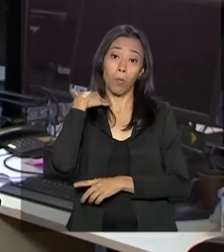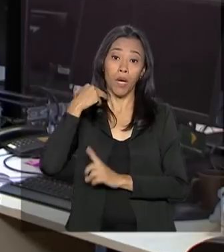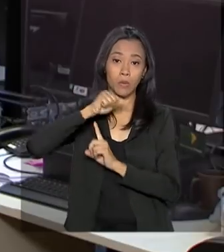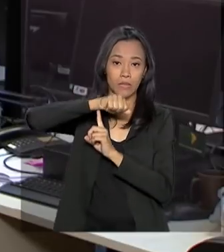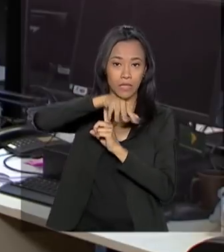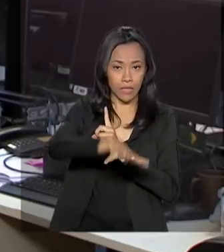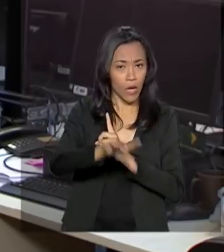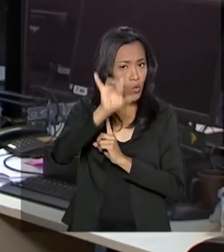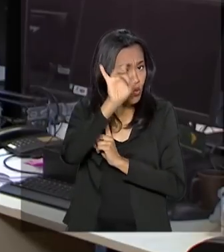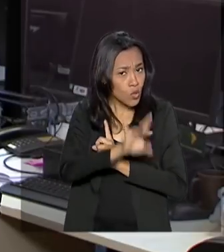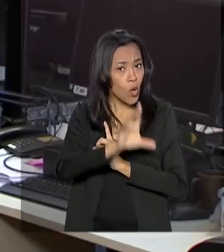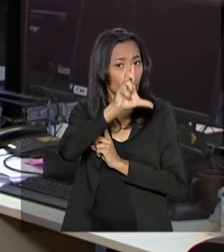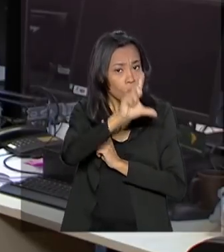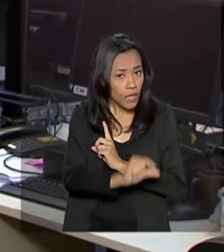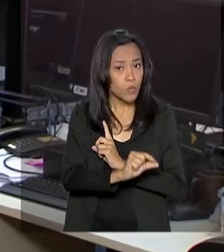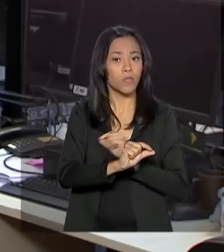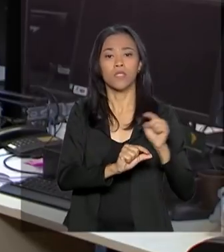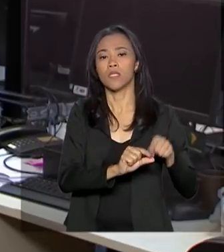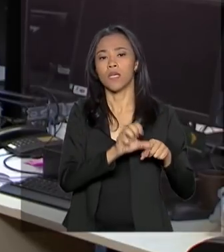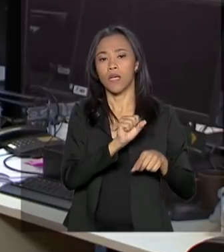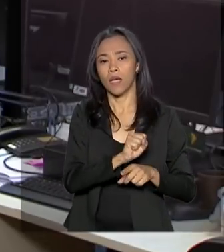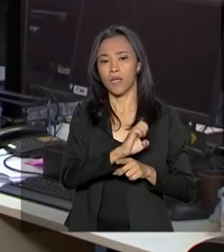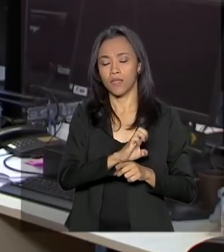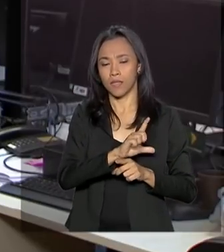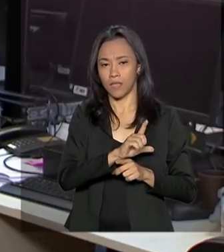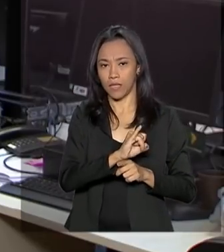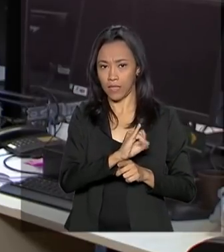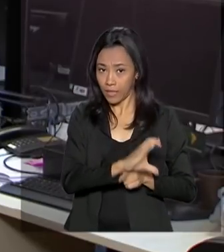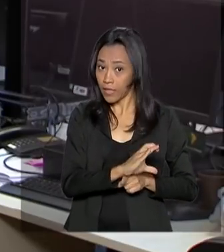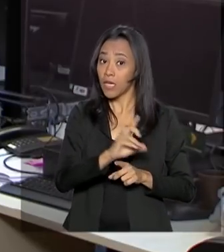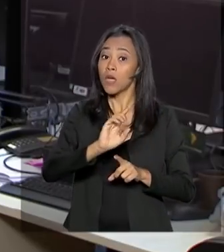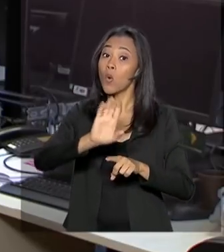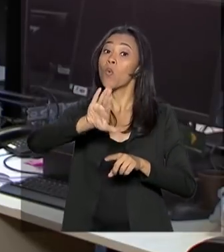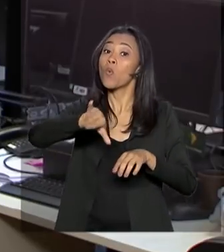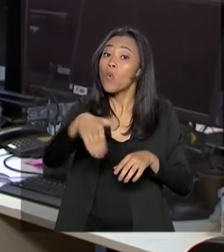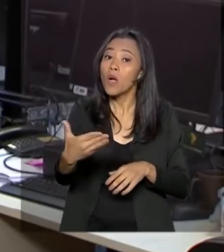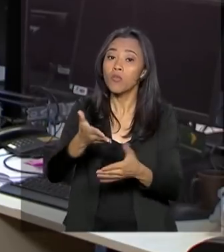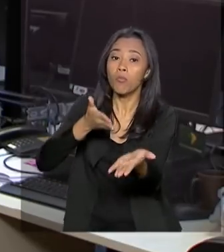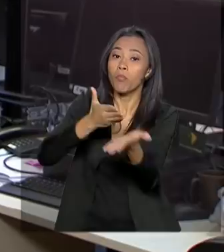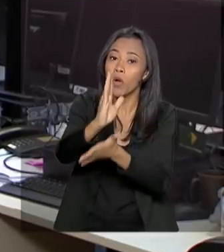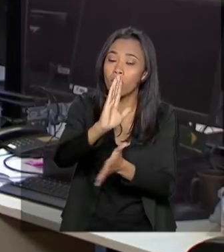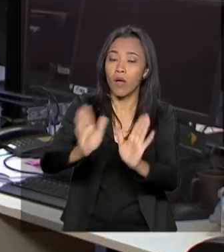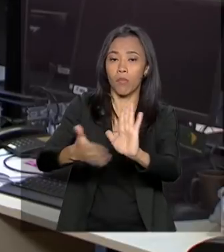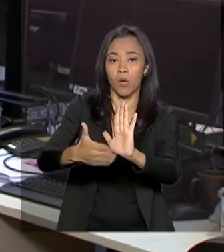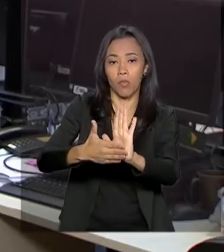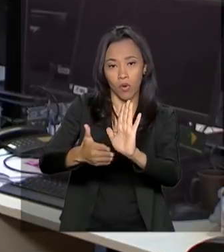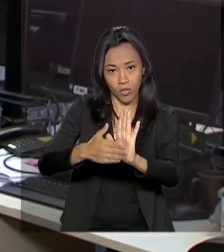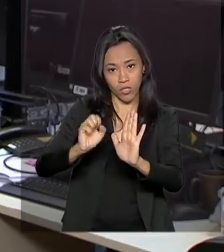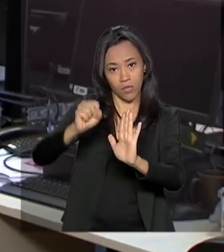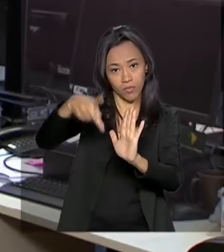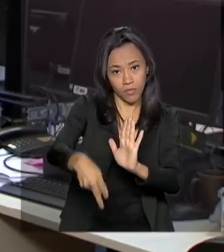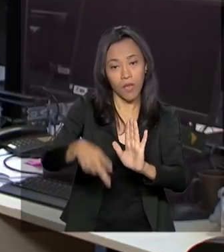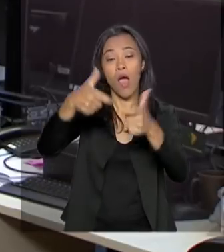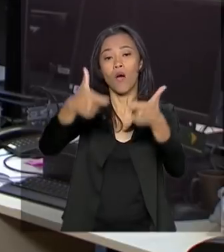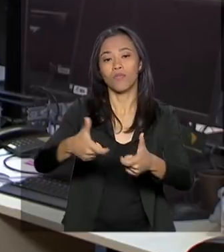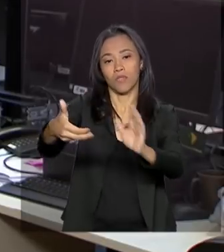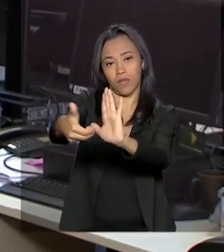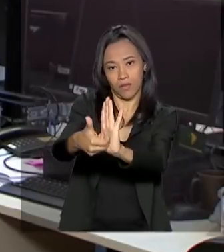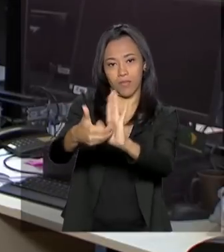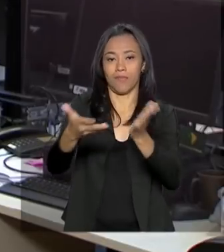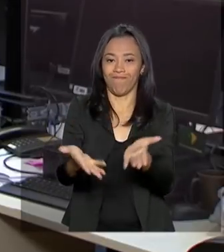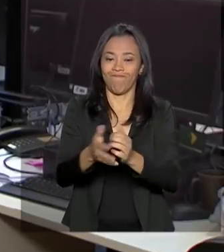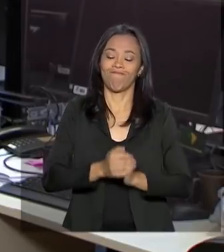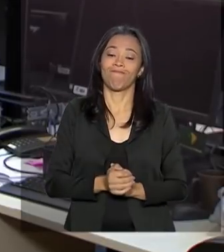poderá reduzir a Selic após a aprovação da reforma da Previdência na Câmara dos Deputados. A